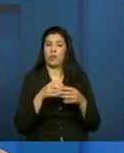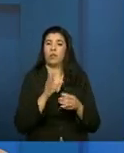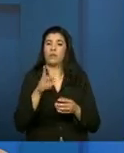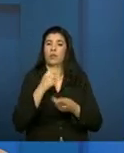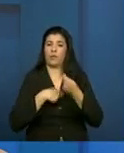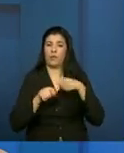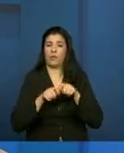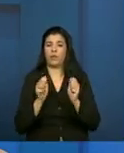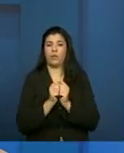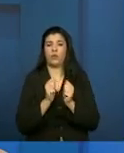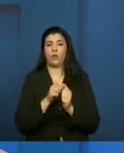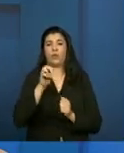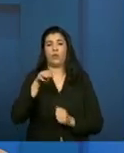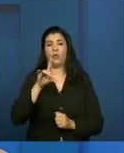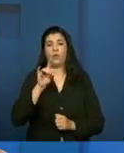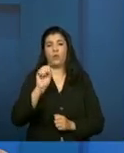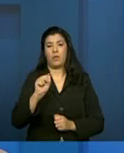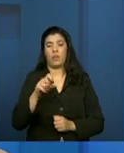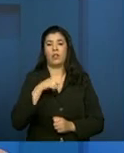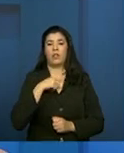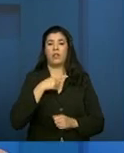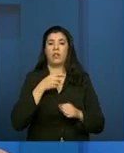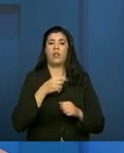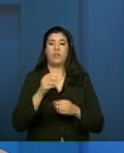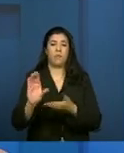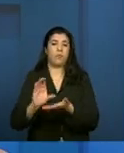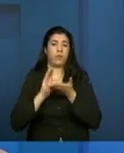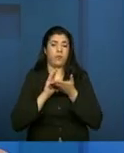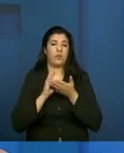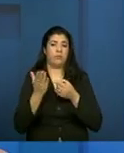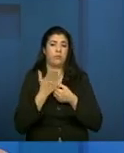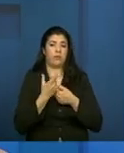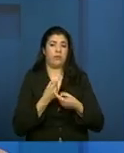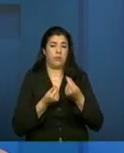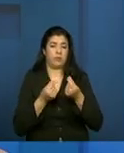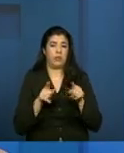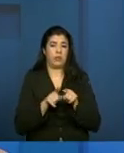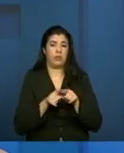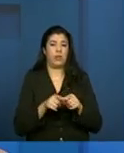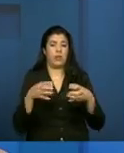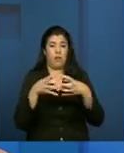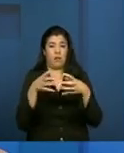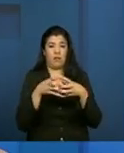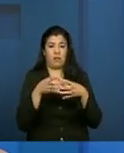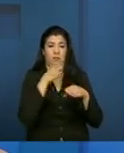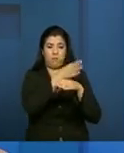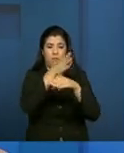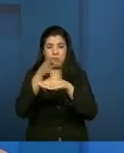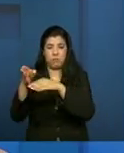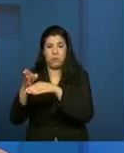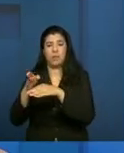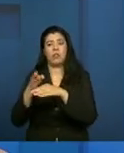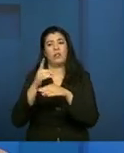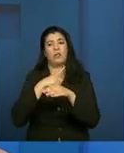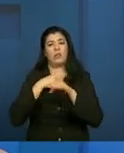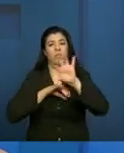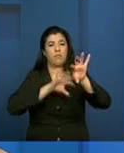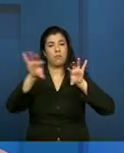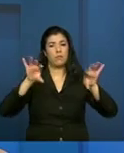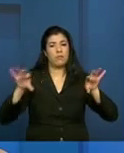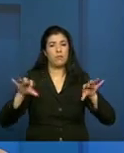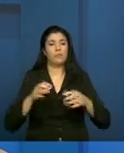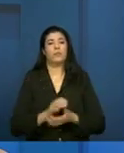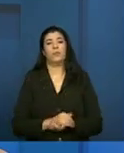têm essa função primordial de ofertar o PAIF e, no caso da equipe volante, a oferta também o serviço de convivência nos territórios mais dispersos.